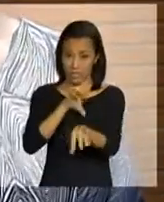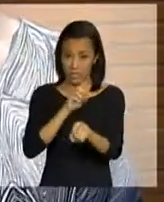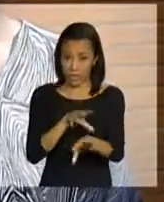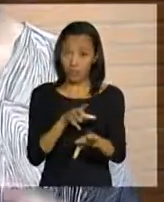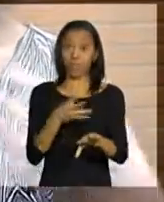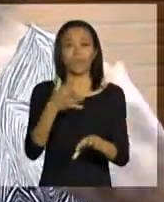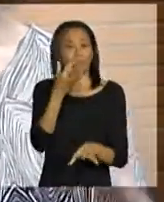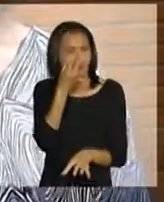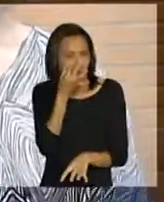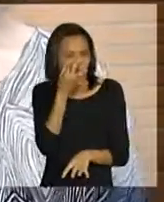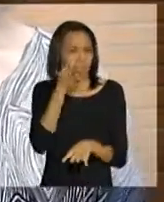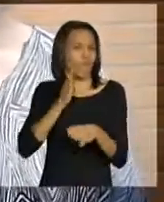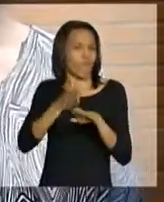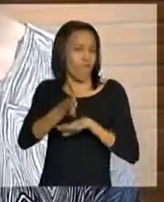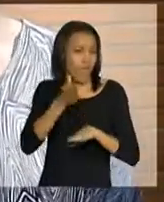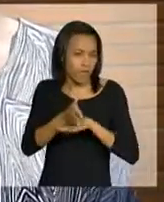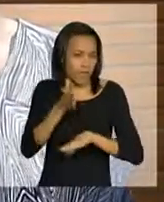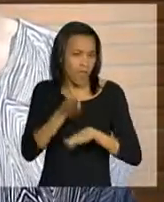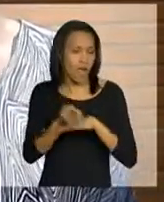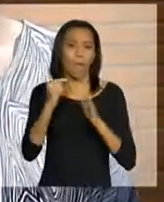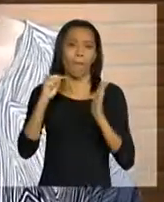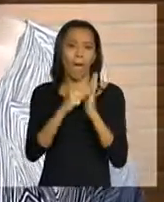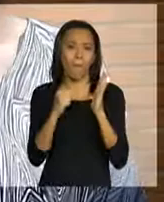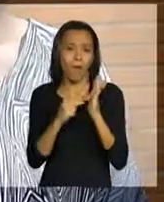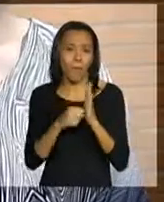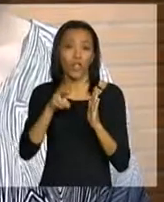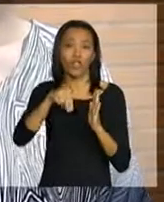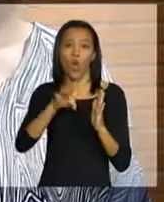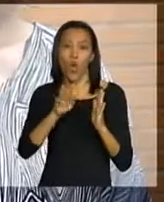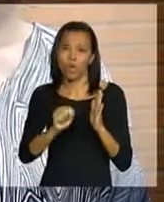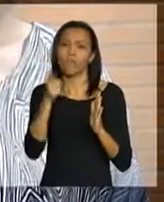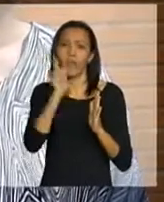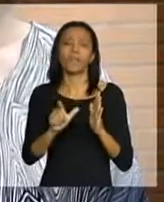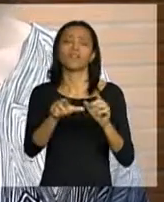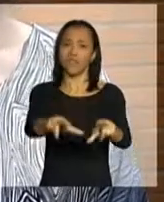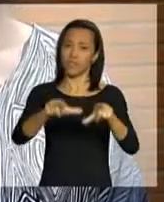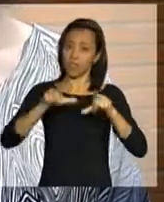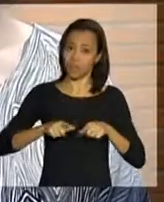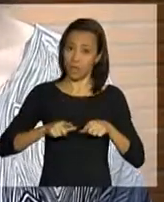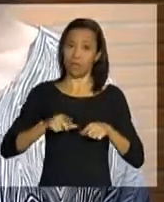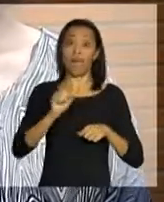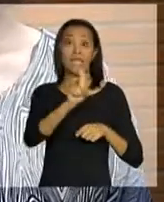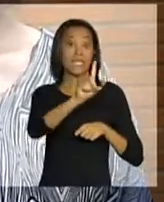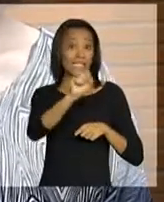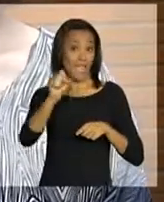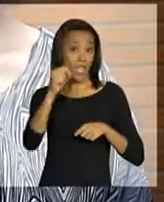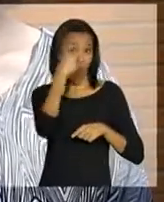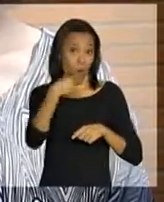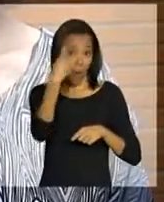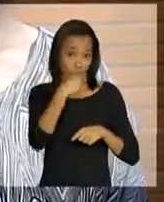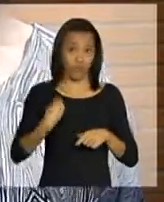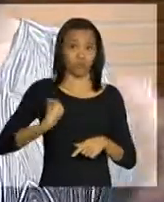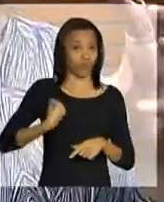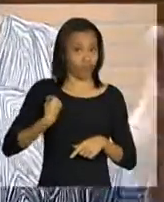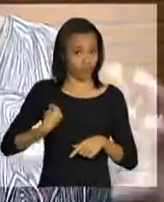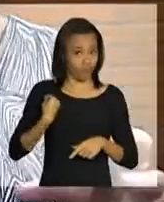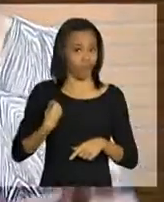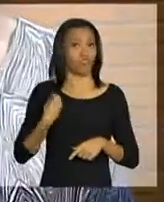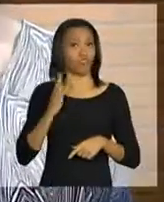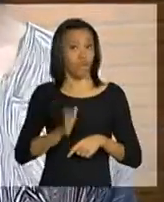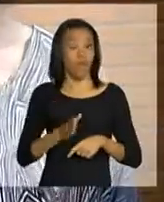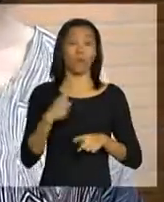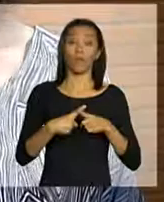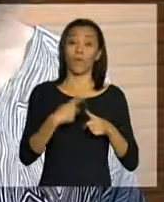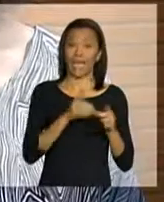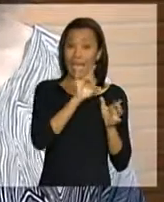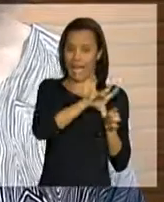presença, que tiveram nota, eles vão receber um certificado de até 100 horas de participação, porque cada